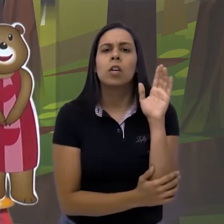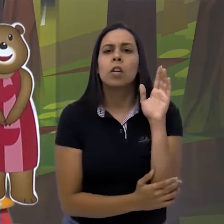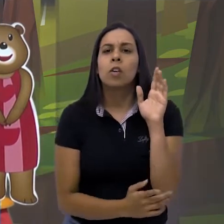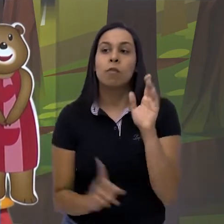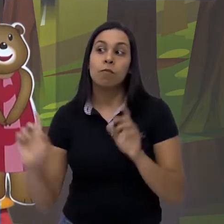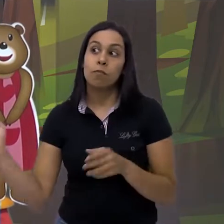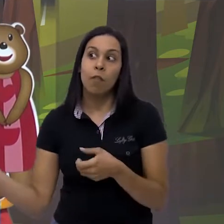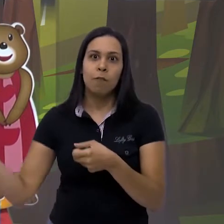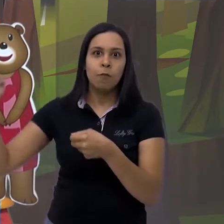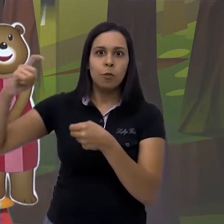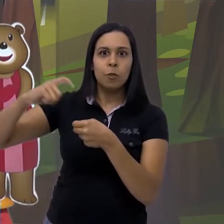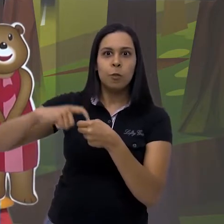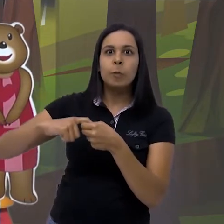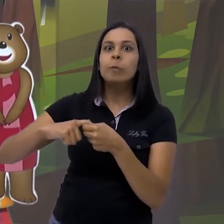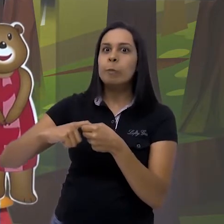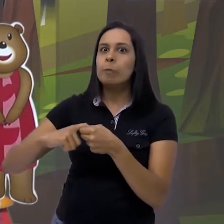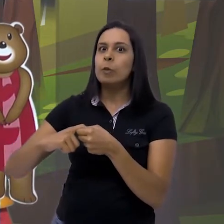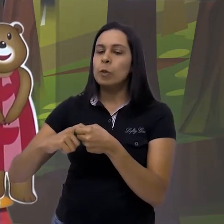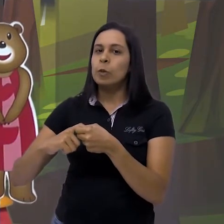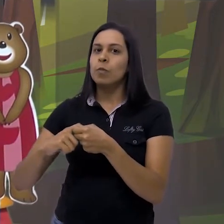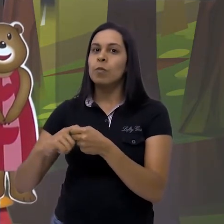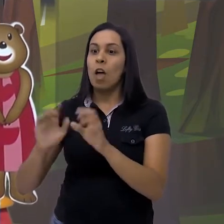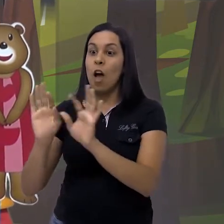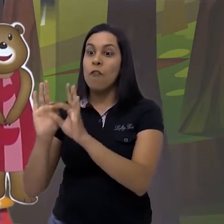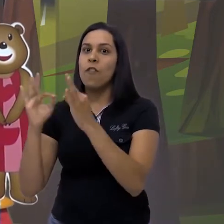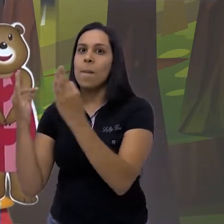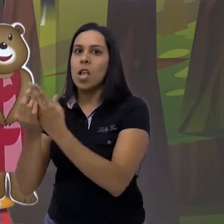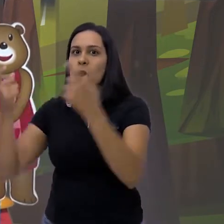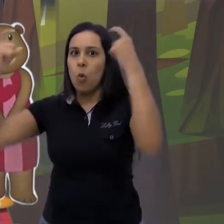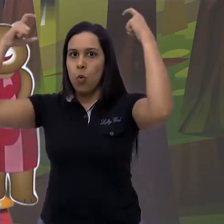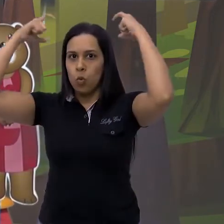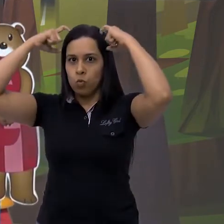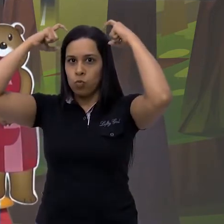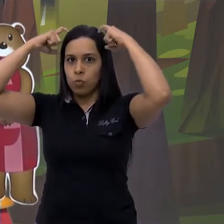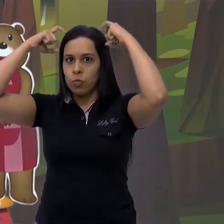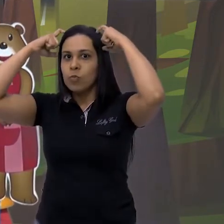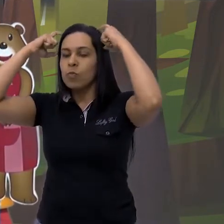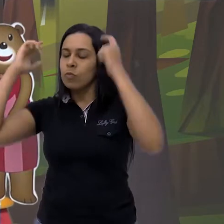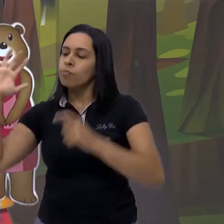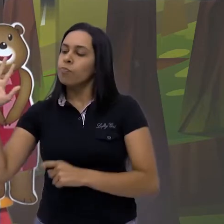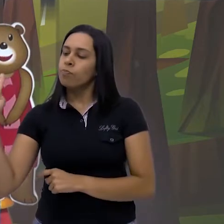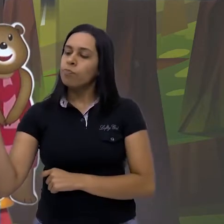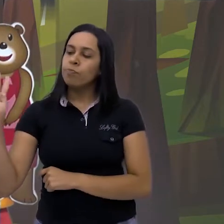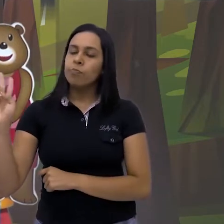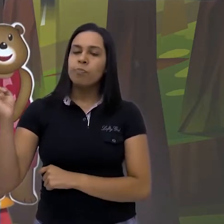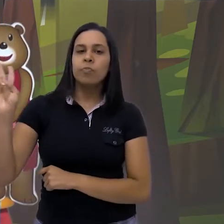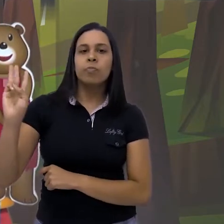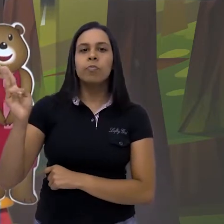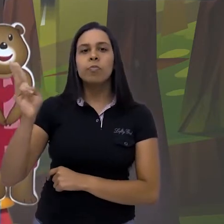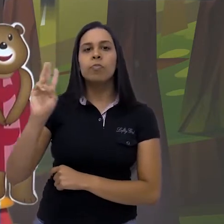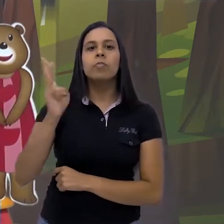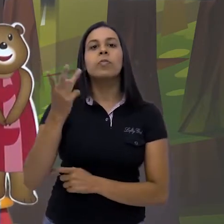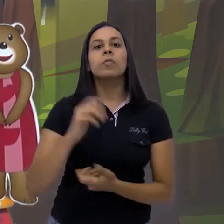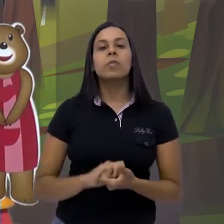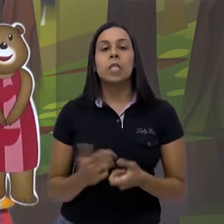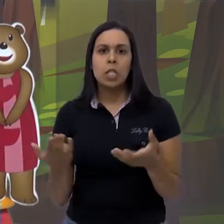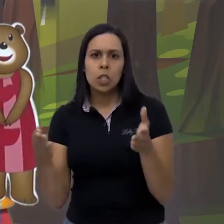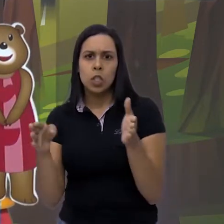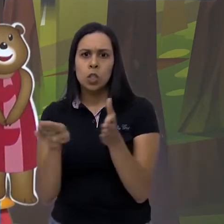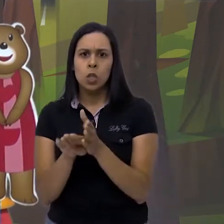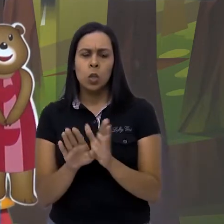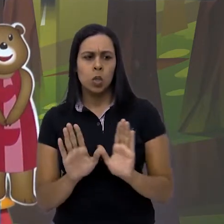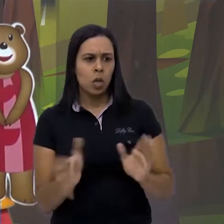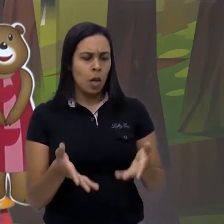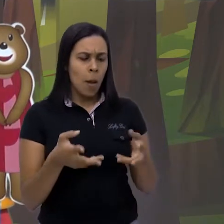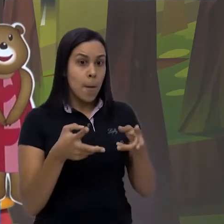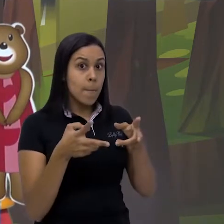para a casa? Isso. A família urso. Estava voltando para a sua casa. Quando chegaram, já